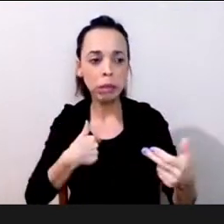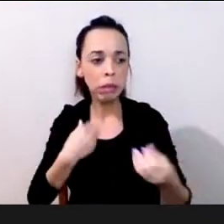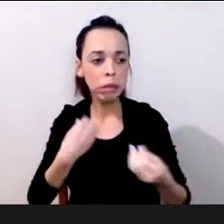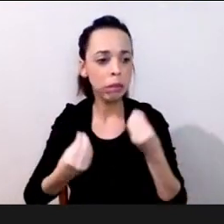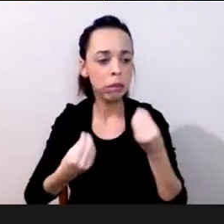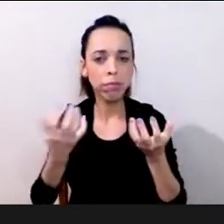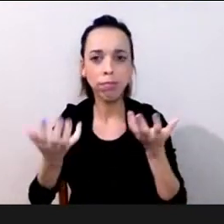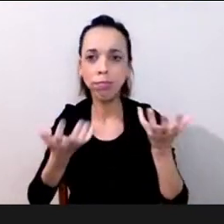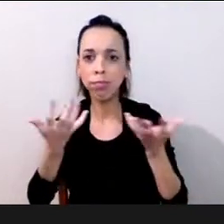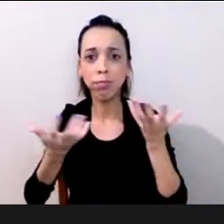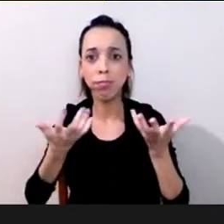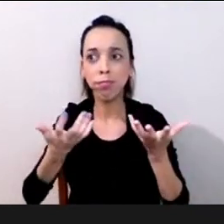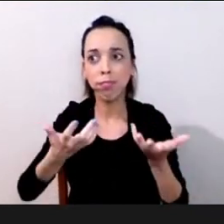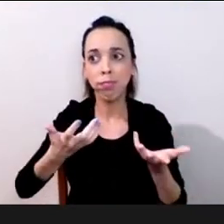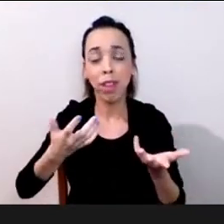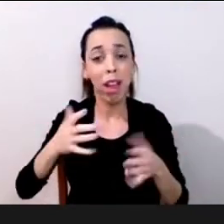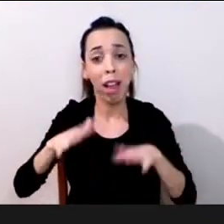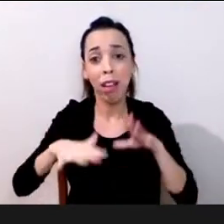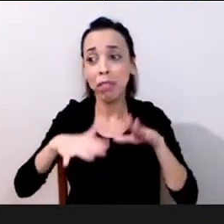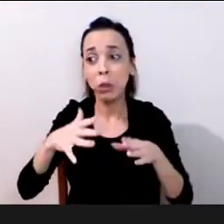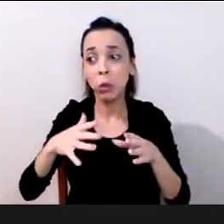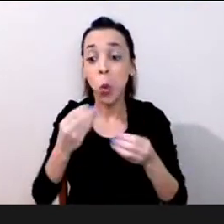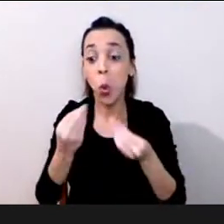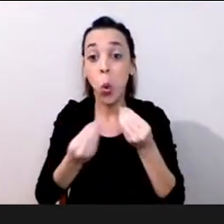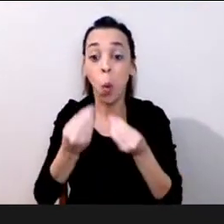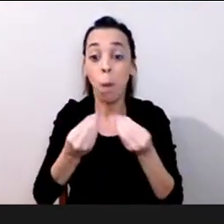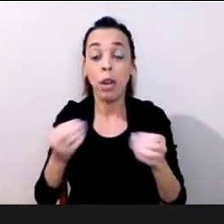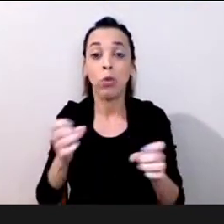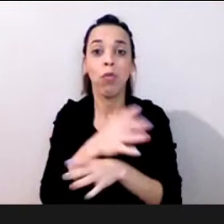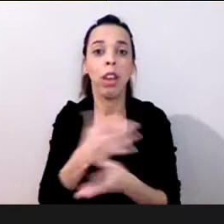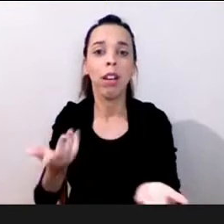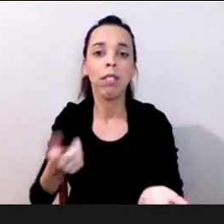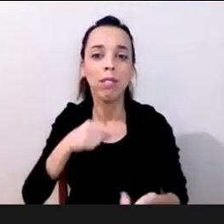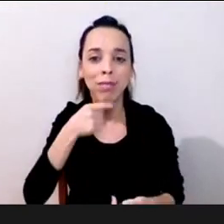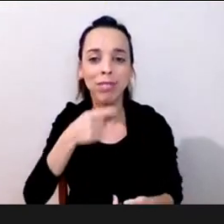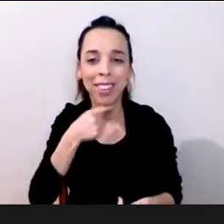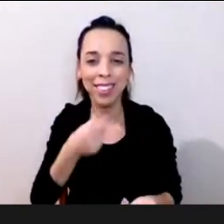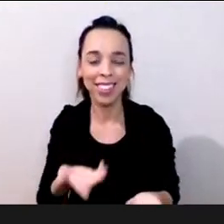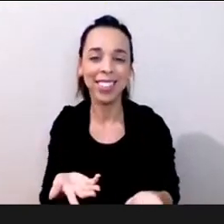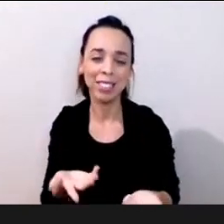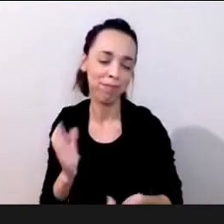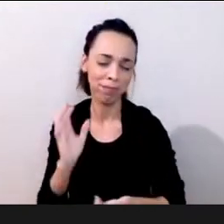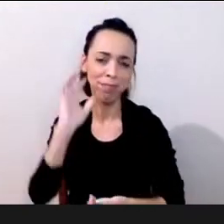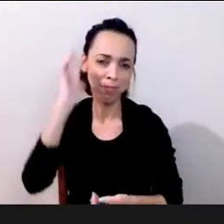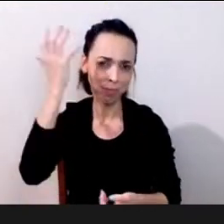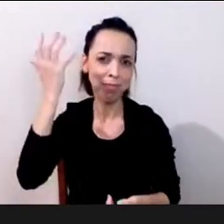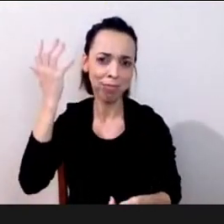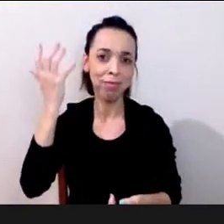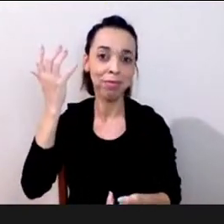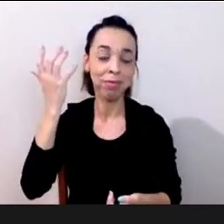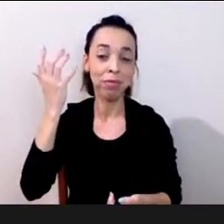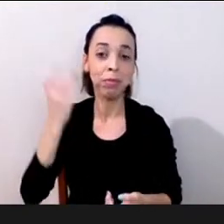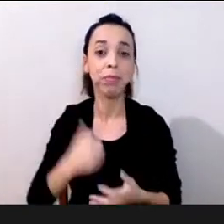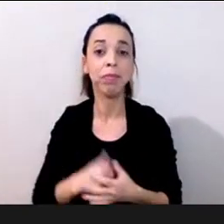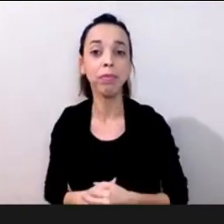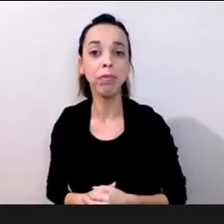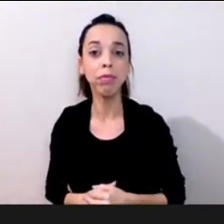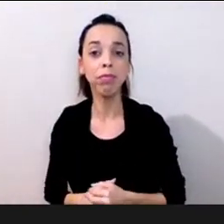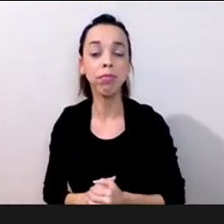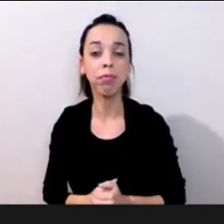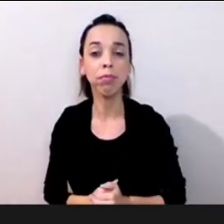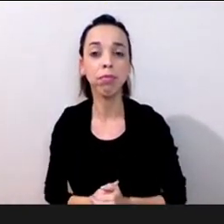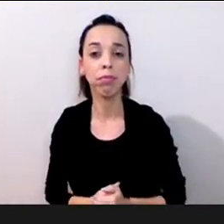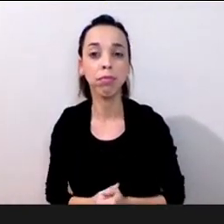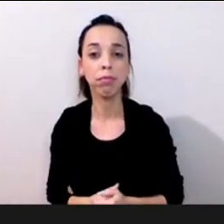não adianta por a escada e a rampa quer dizer adianta mas isso não muda a lógica que está por trás do que está sendo colocado né então acho que a gente tem um desafio